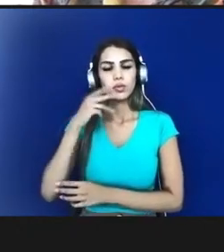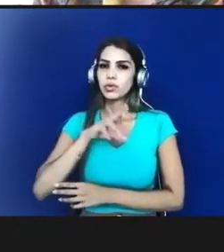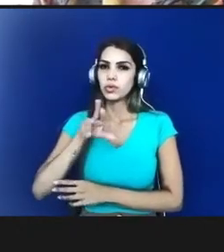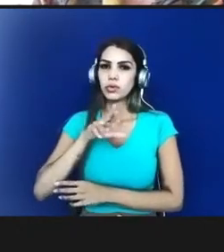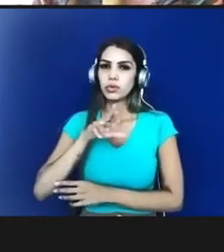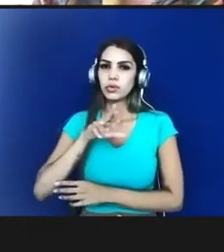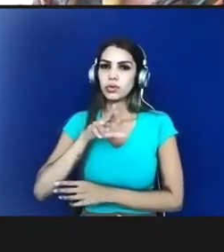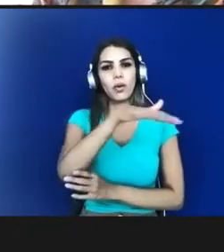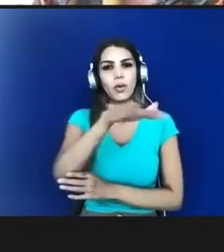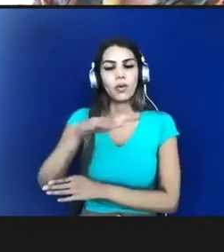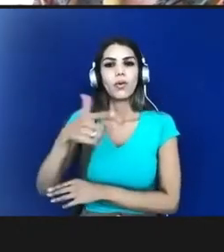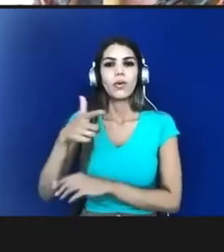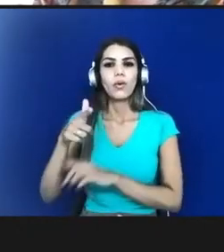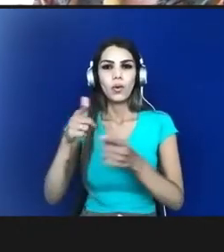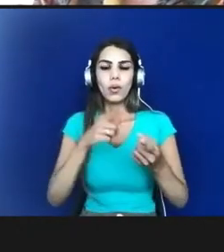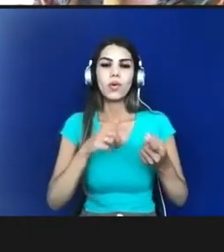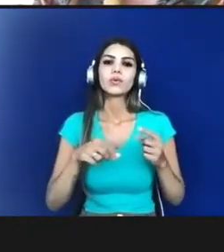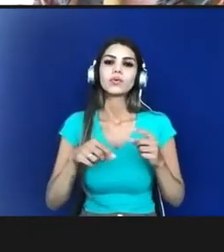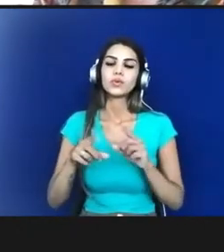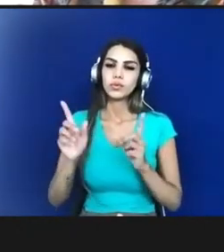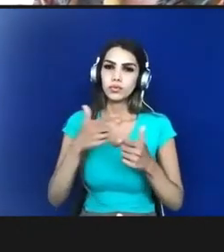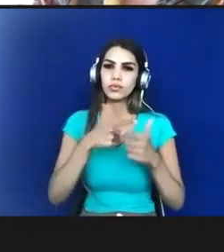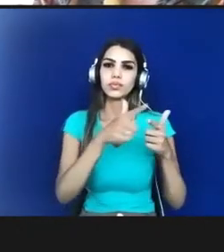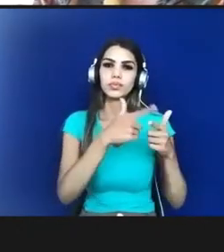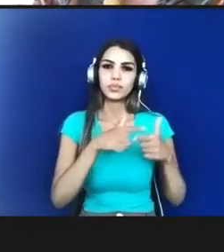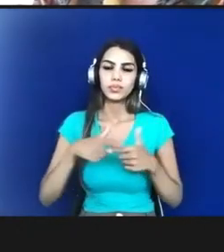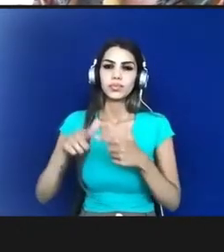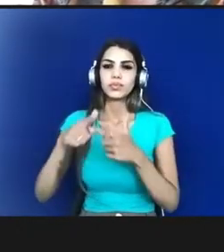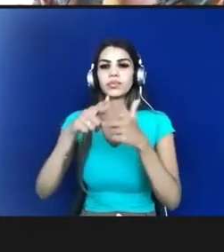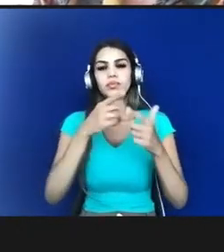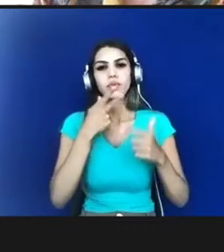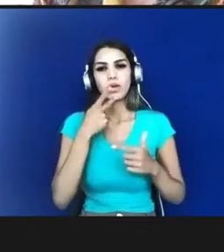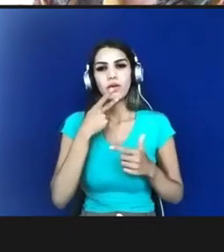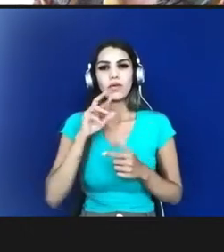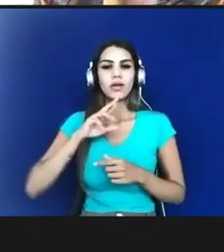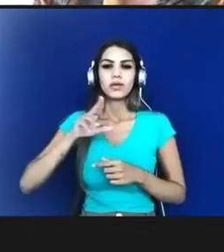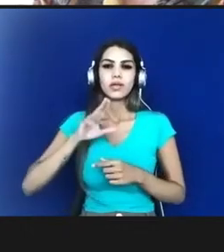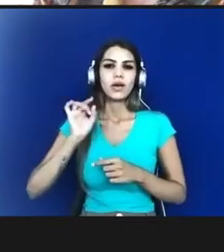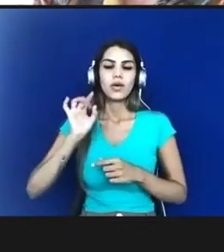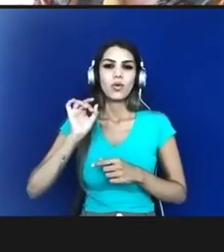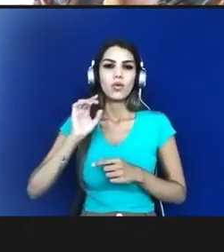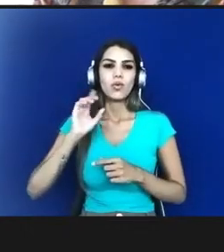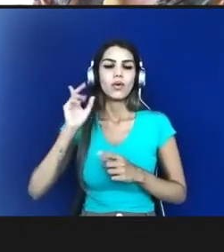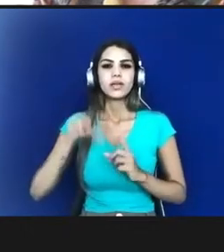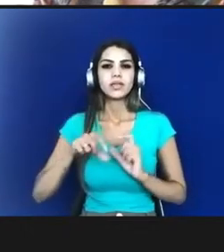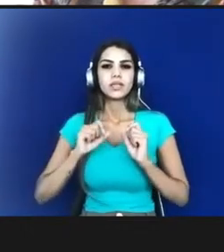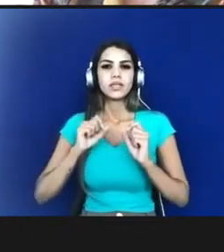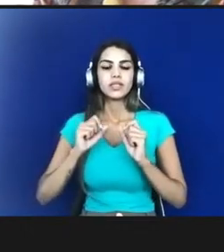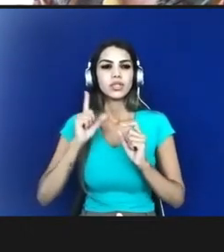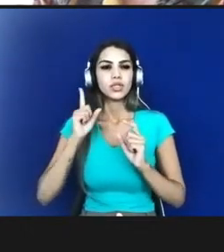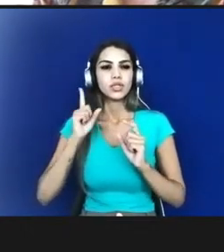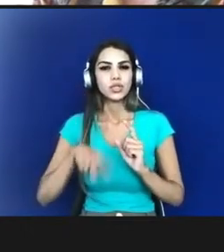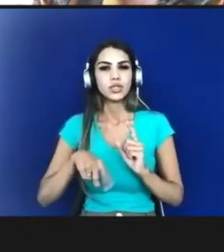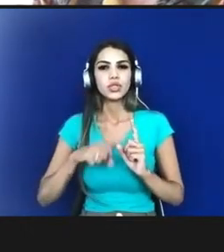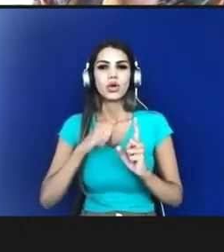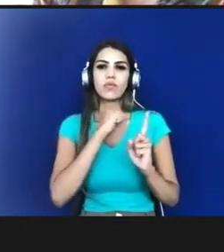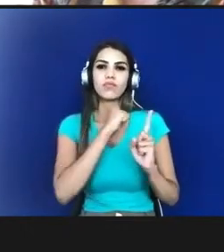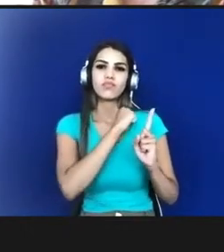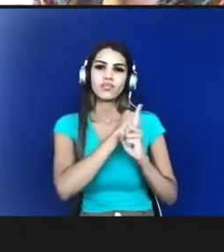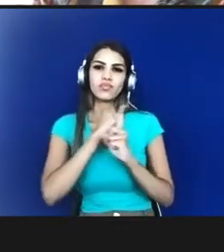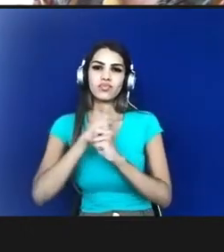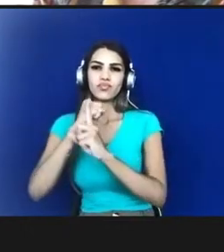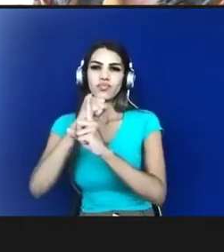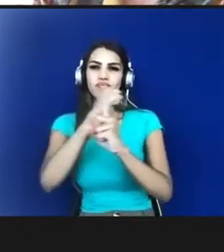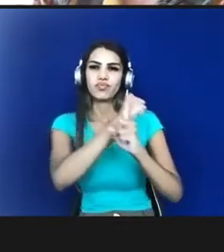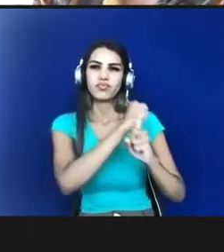ultimamente eu tenho falado que não é uma questão somente de epistemicídios que a gente tem que tratar mas de outro epistemicídios né